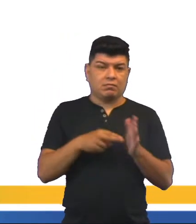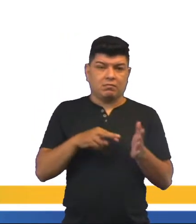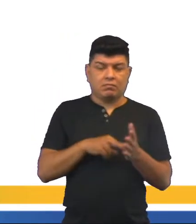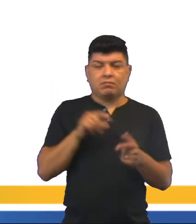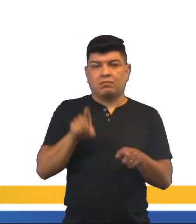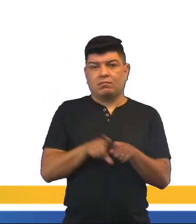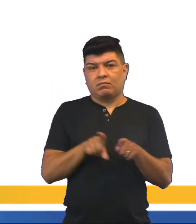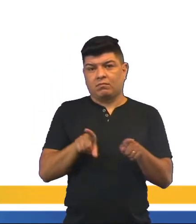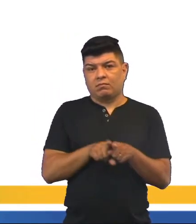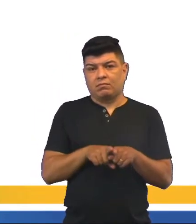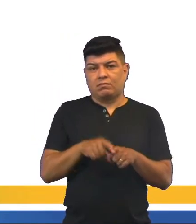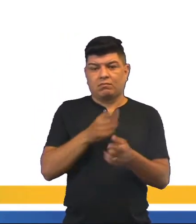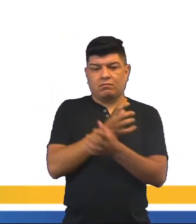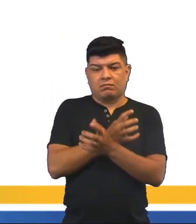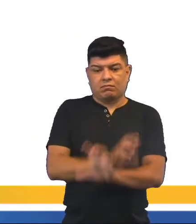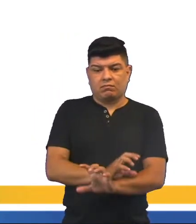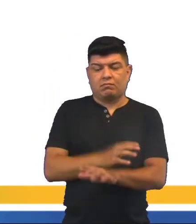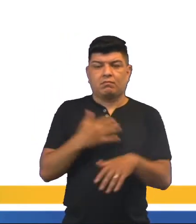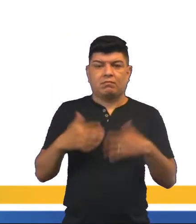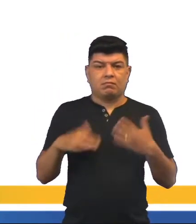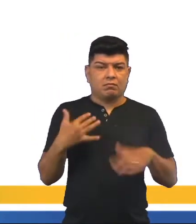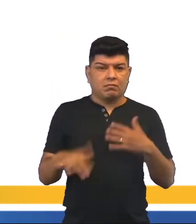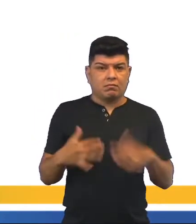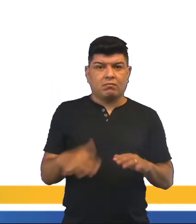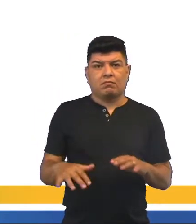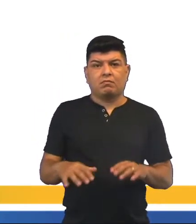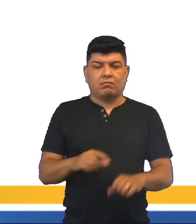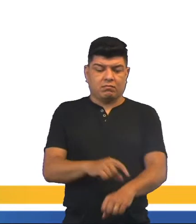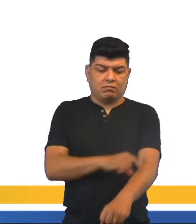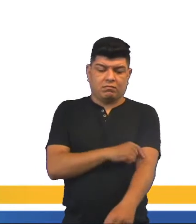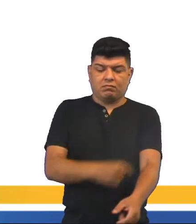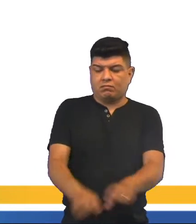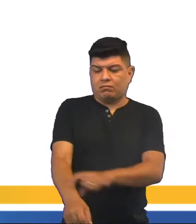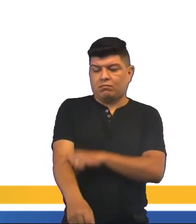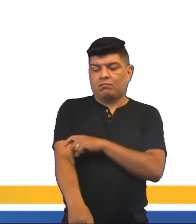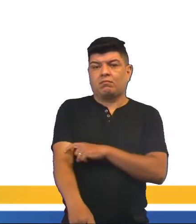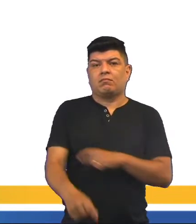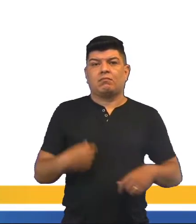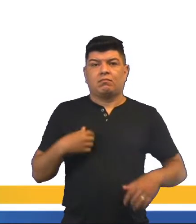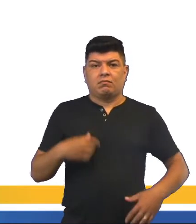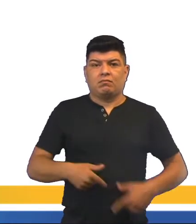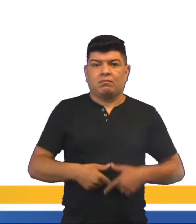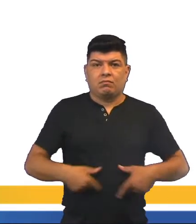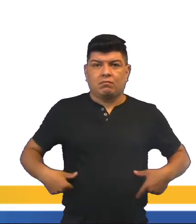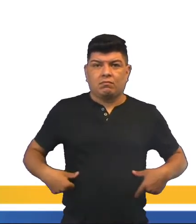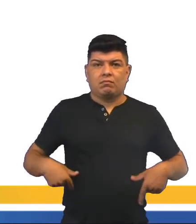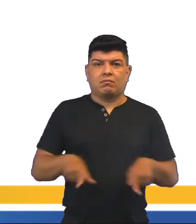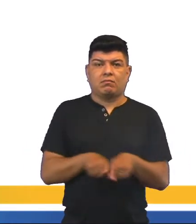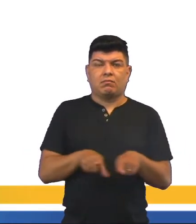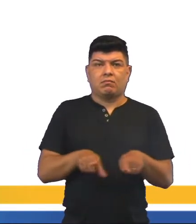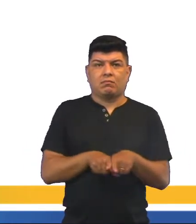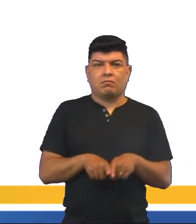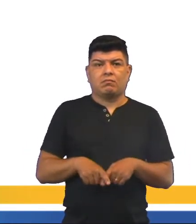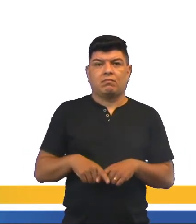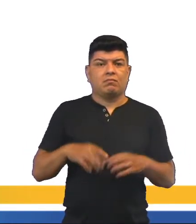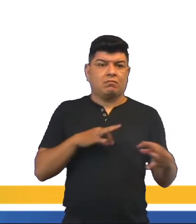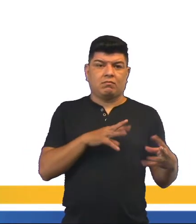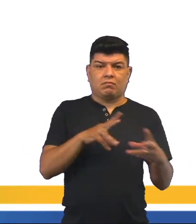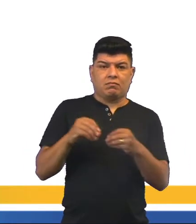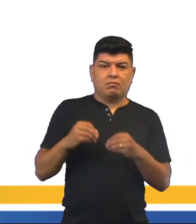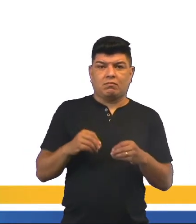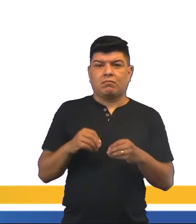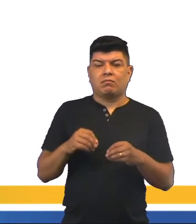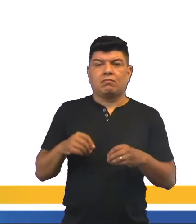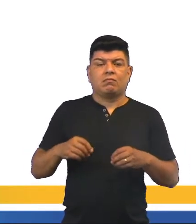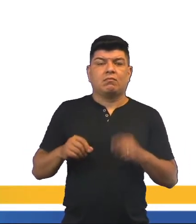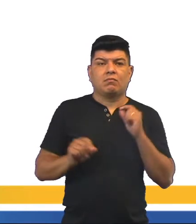da torção dos ossos, do movimento, das articulações, das cinturas, escapular e pélvica, e